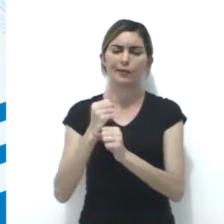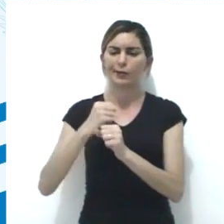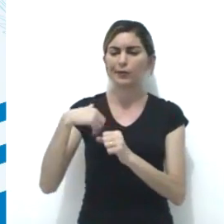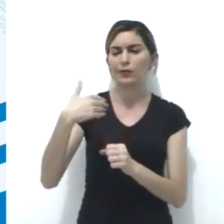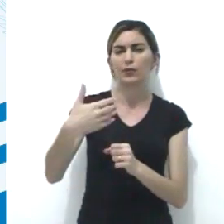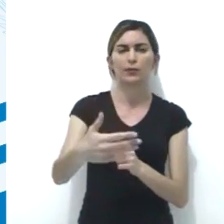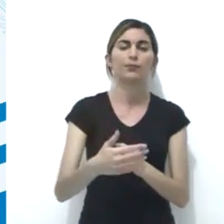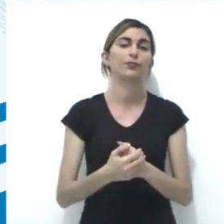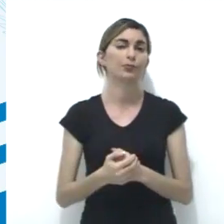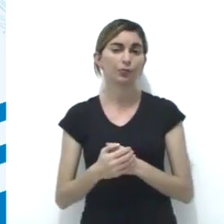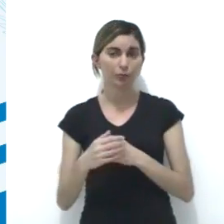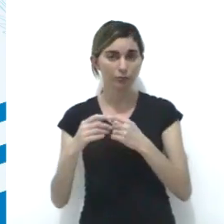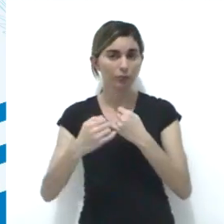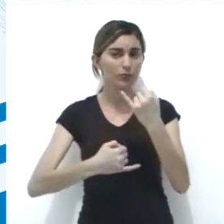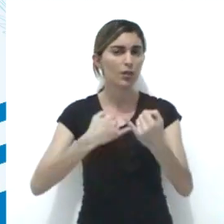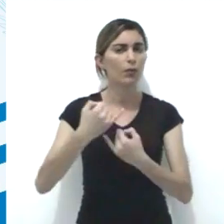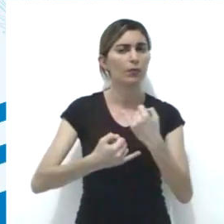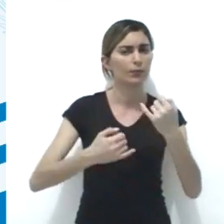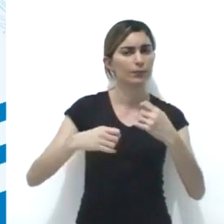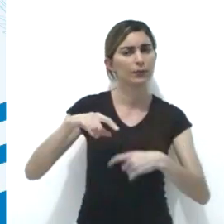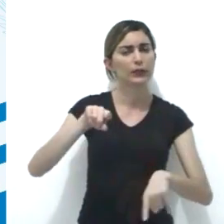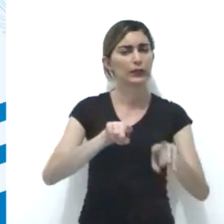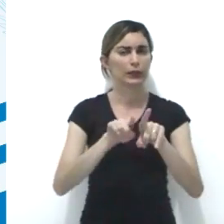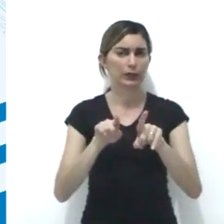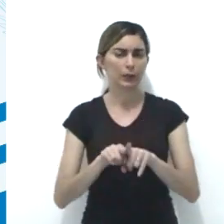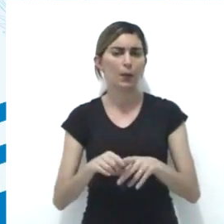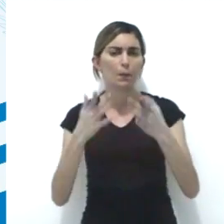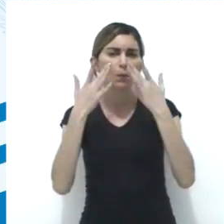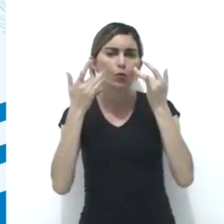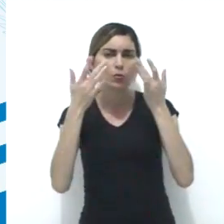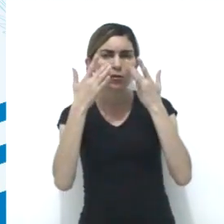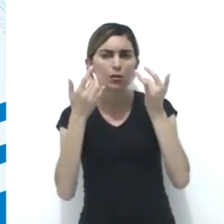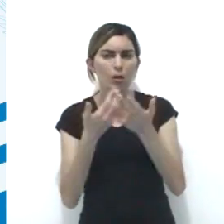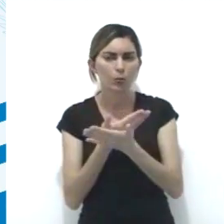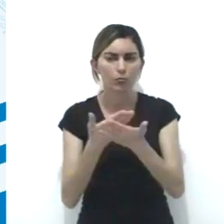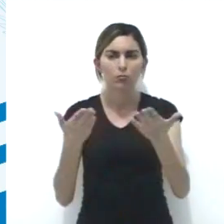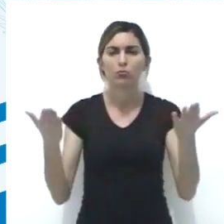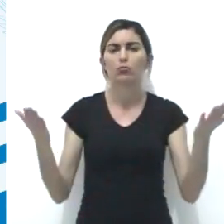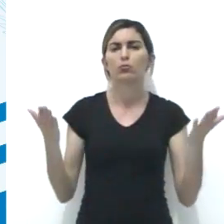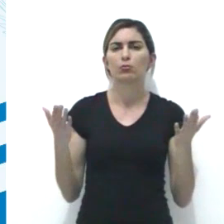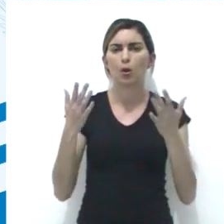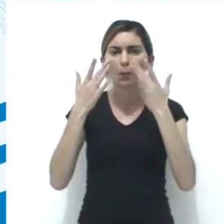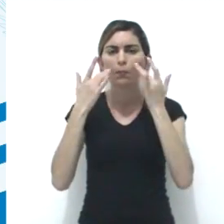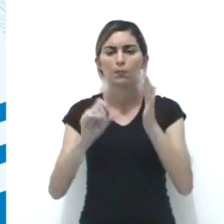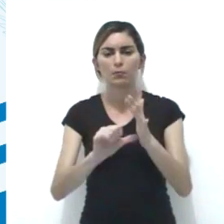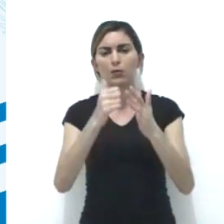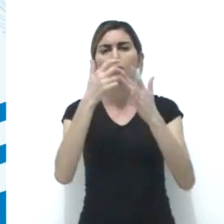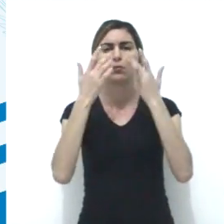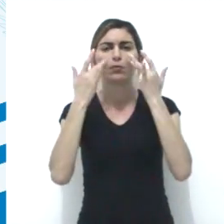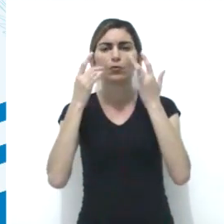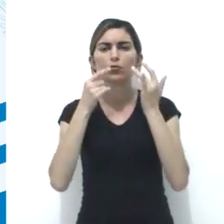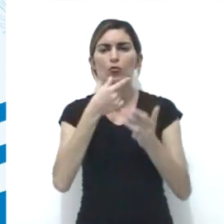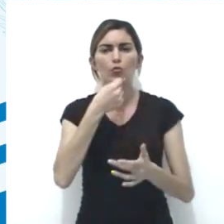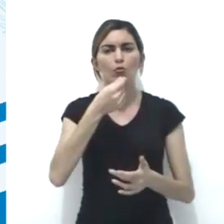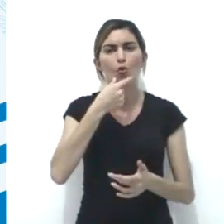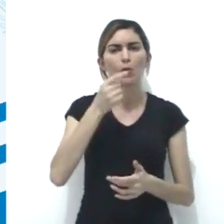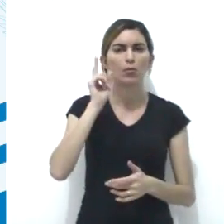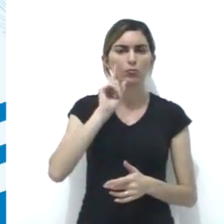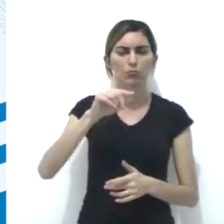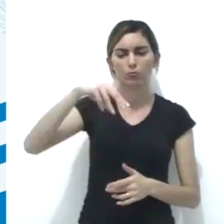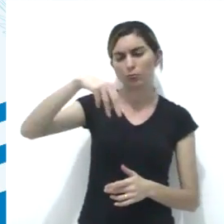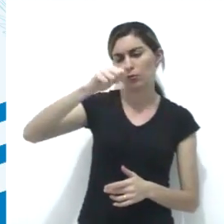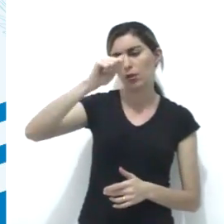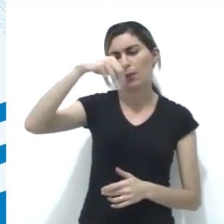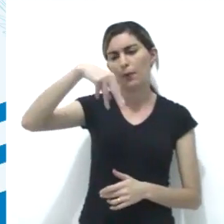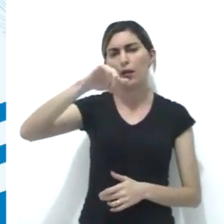durante milênios. O parque abriga também um grande museu a céu aberto, o primeiro museu do homem americano,